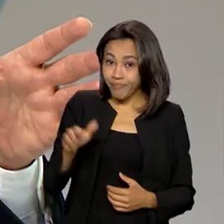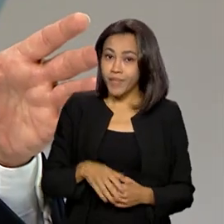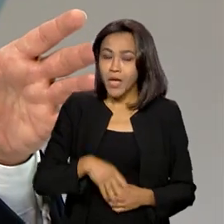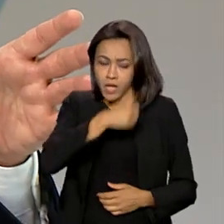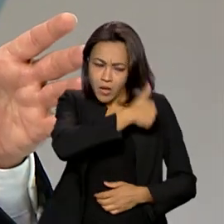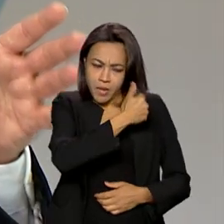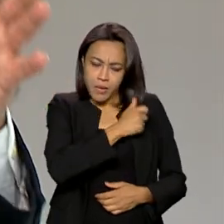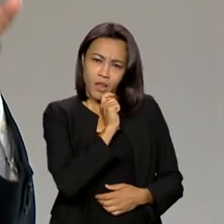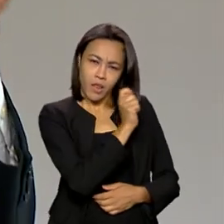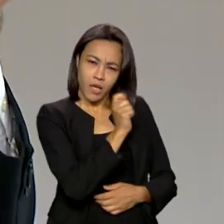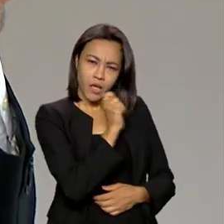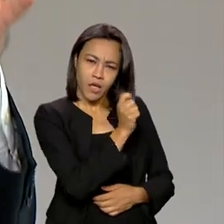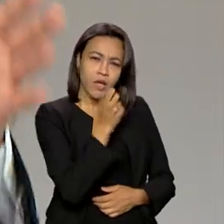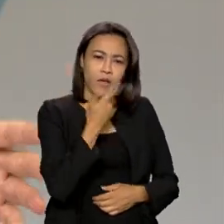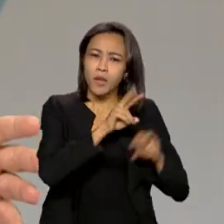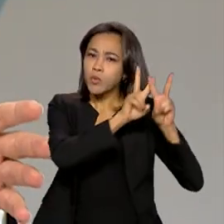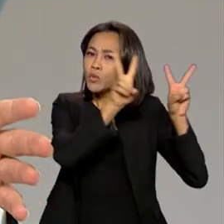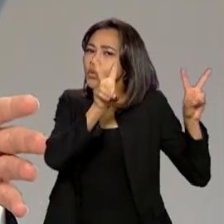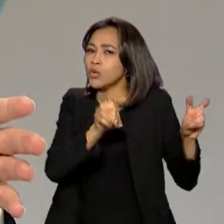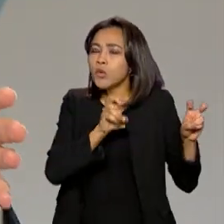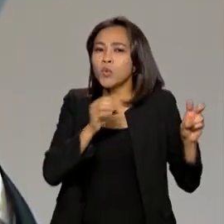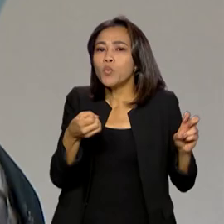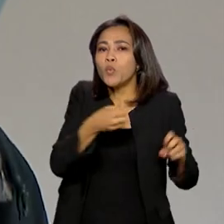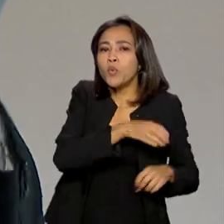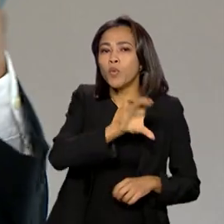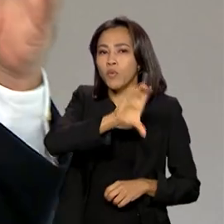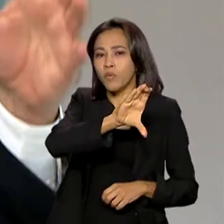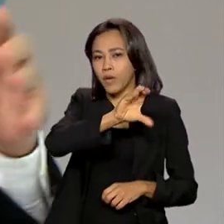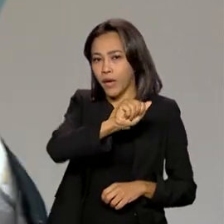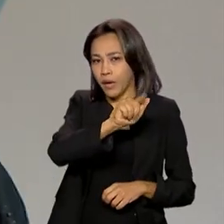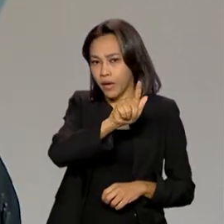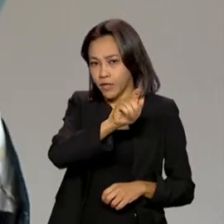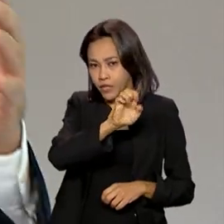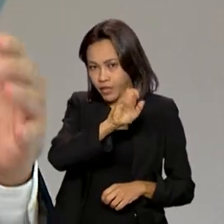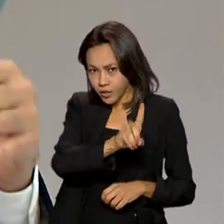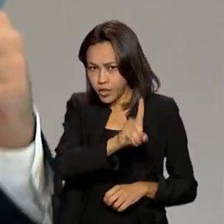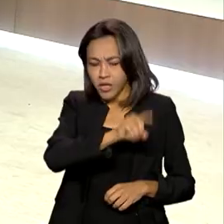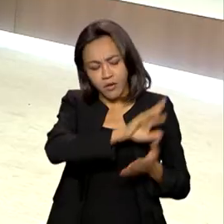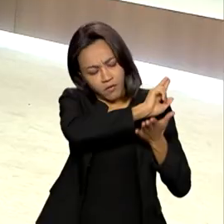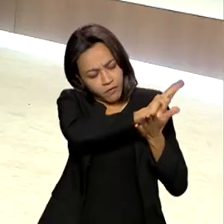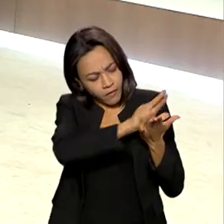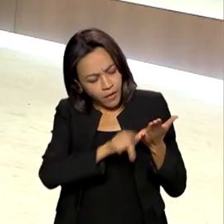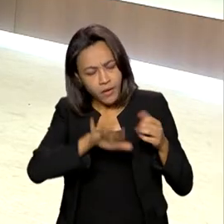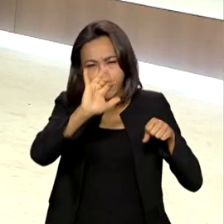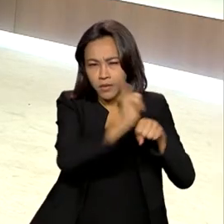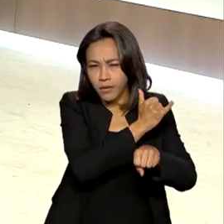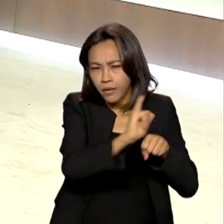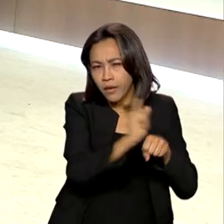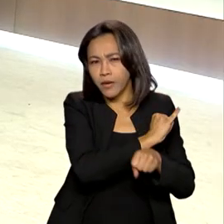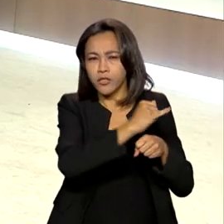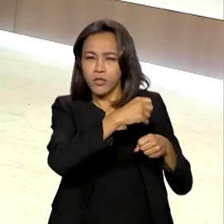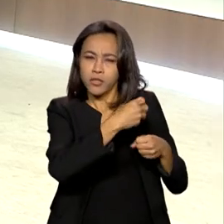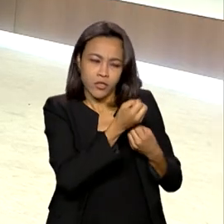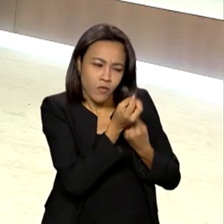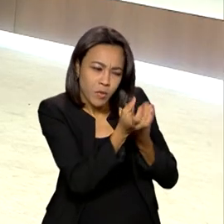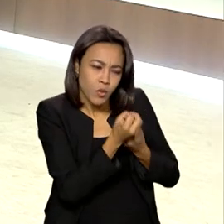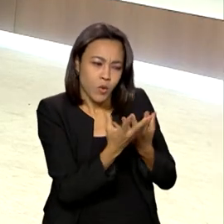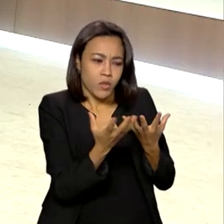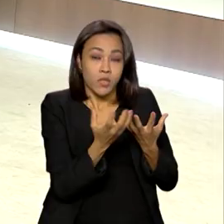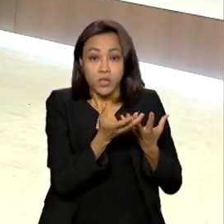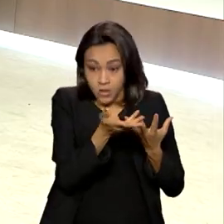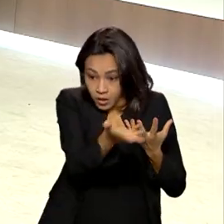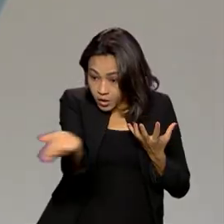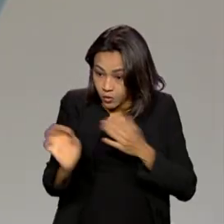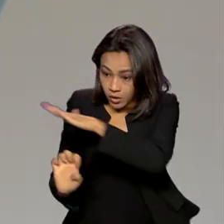primeiro bloco a gente falou do novo Cagede. Ele trabalha com uma metodologia, um conjunto de dados, que são esses dados enviados pelos empregadores